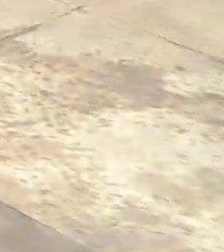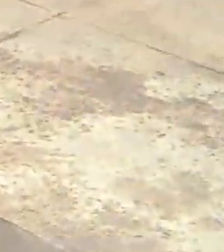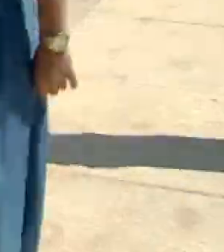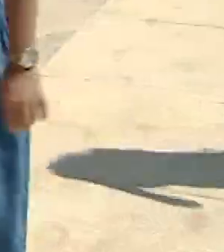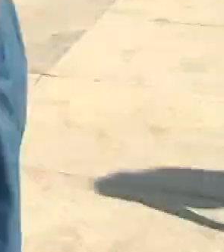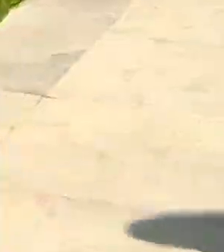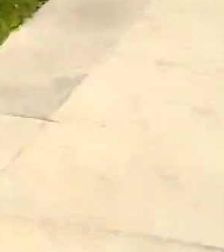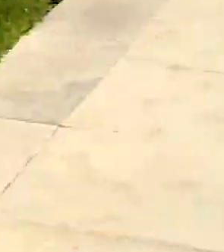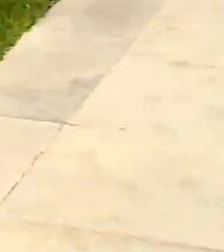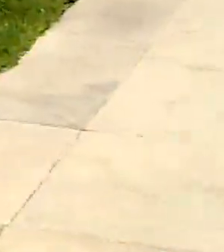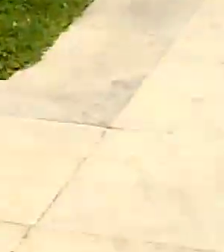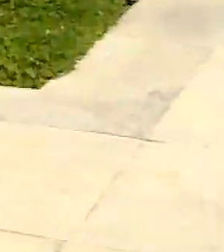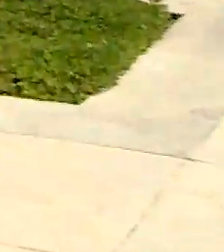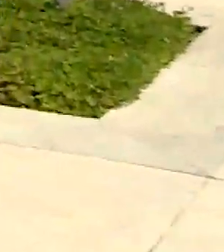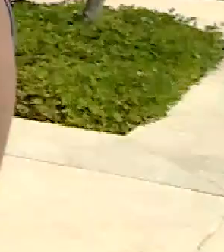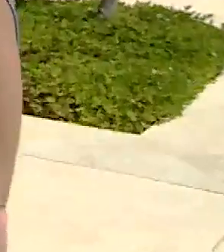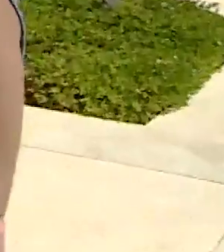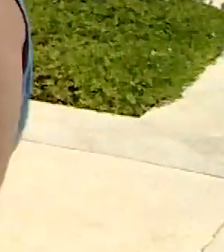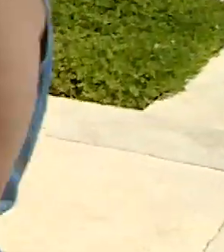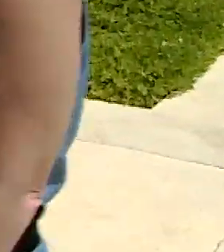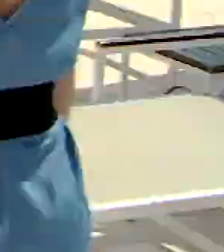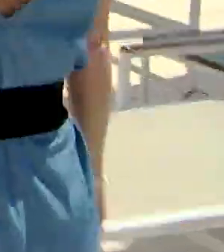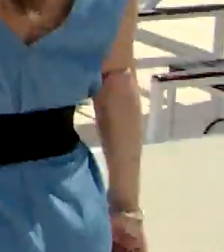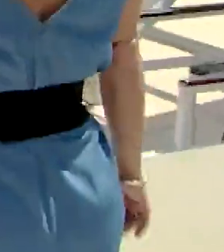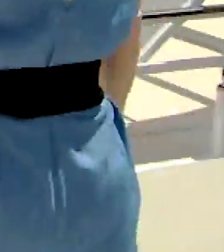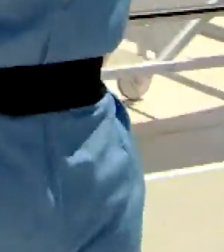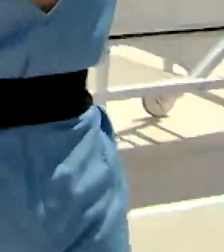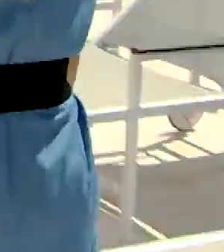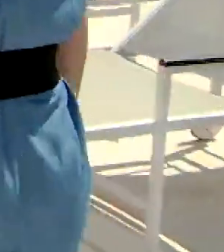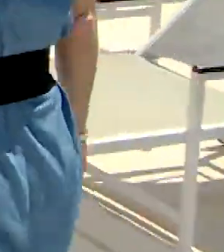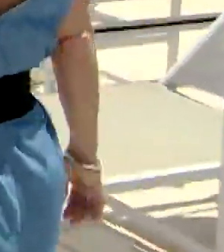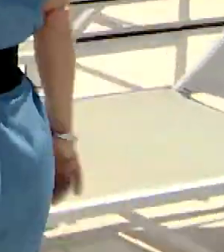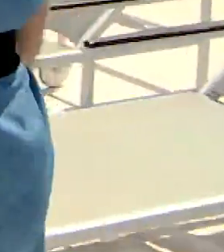As duas caminham pelo deck. Entrevista em uma área arborizada.